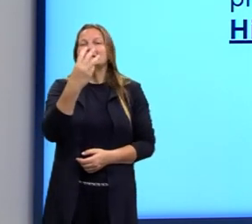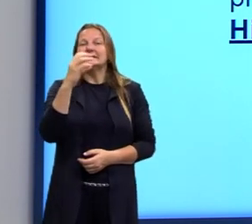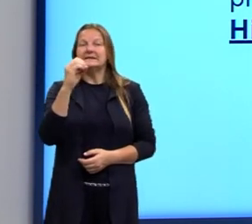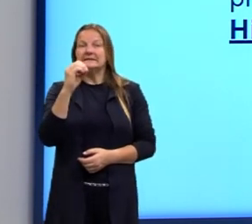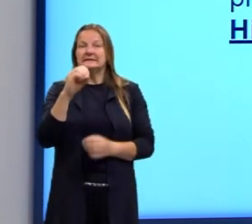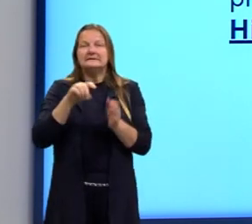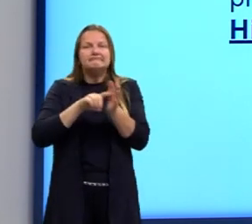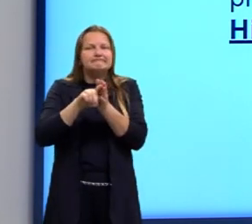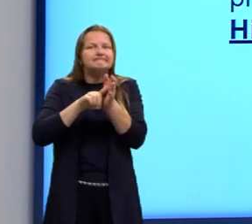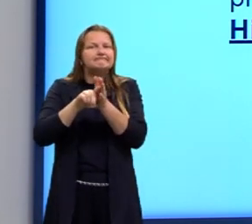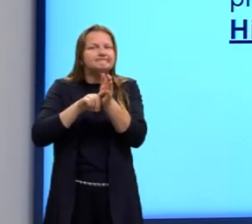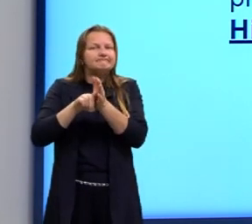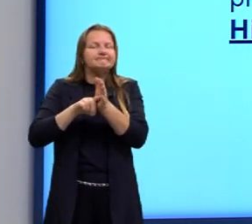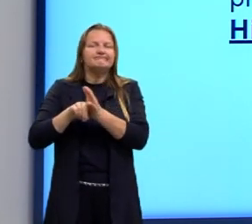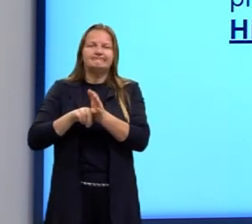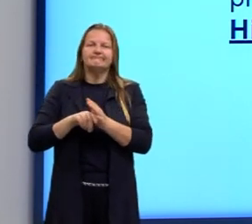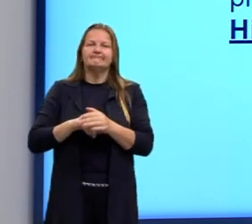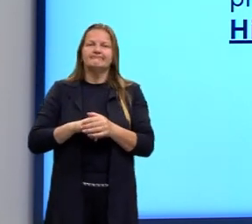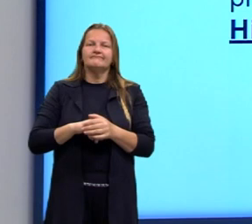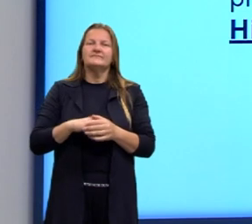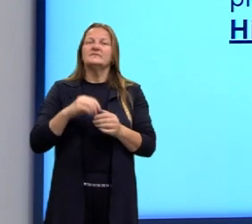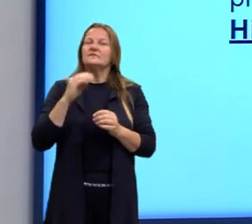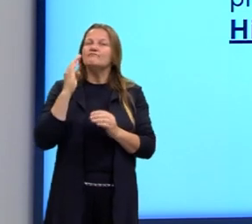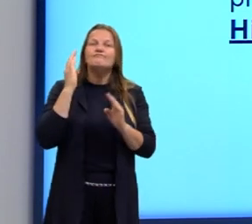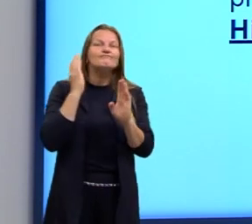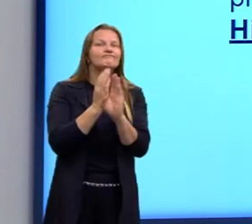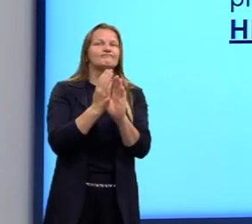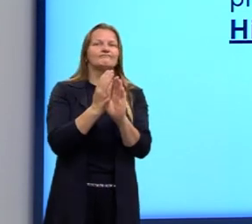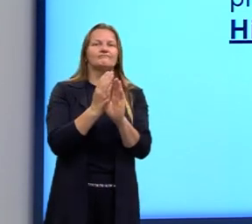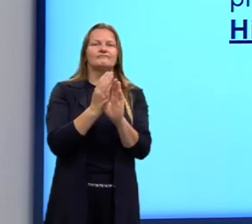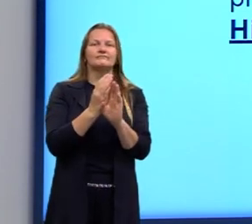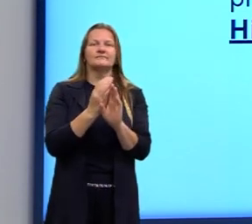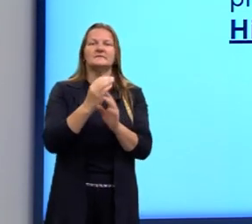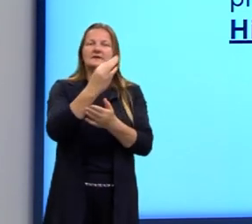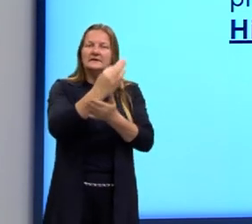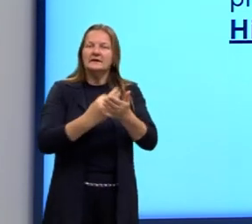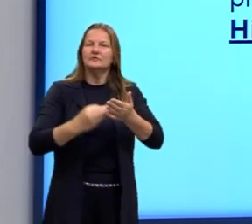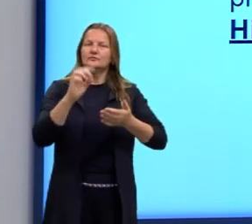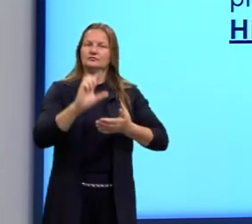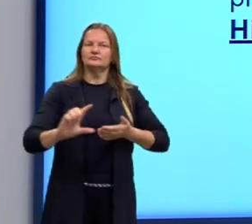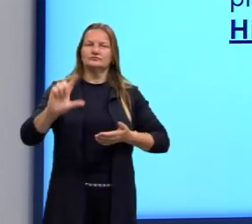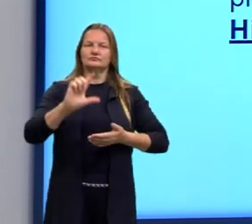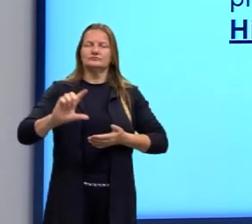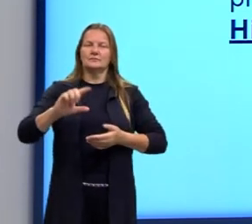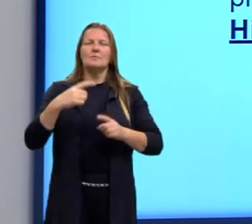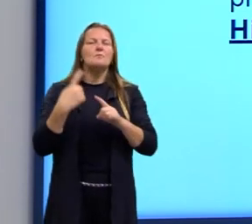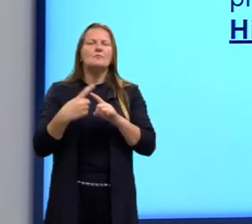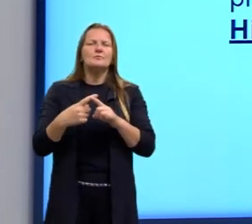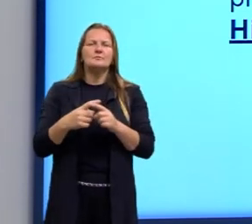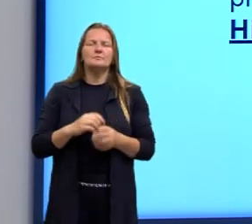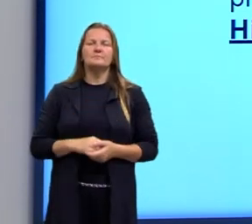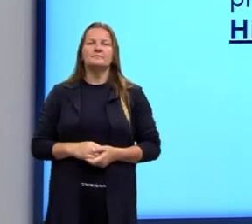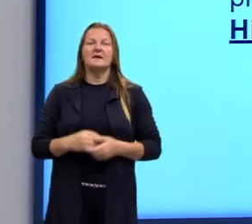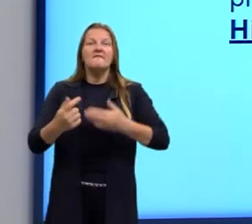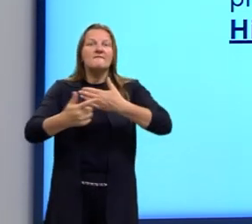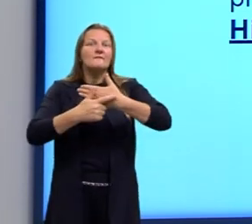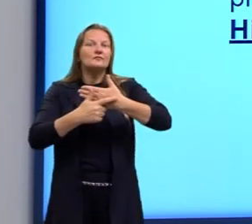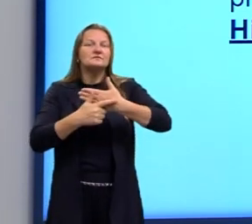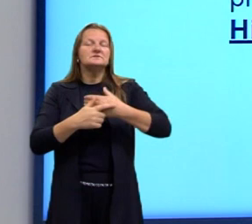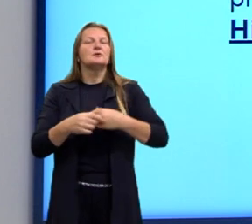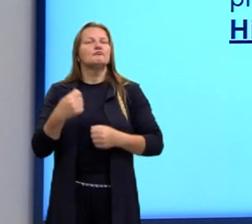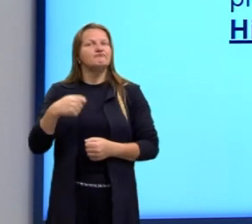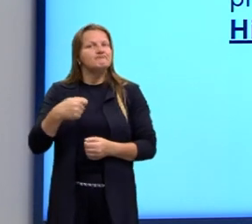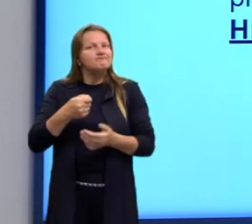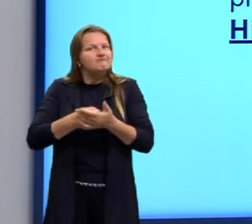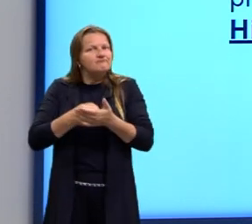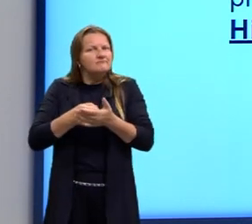relacionadas diretamente ao texto literário. Mas por que ele recorre tanto a esse texto? Porque ele exige